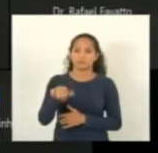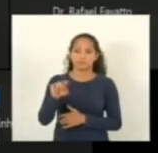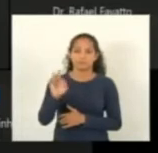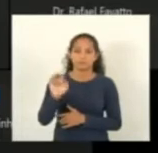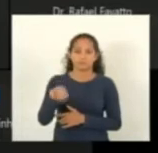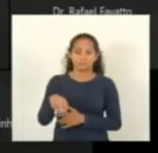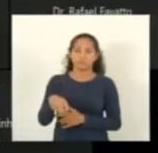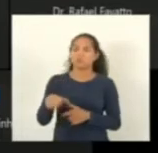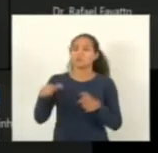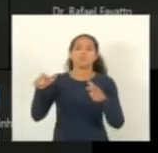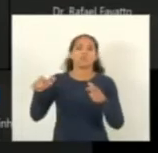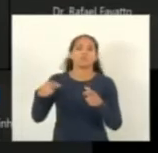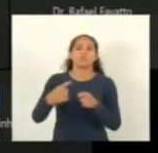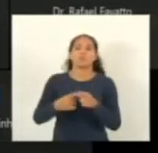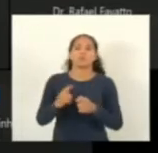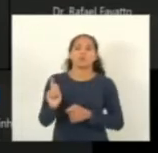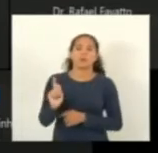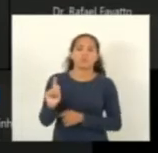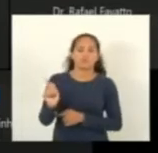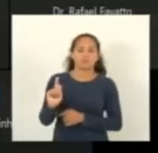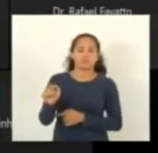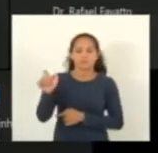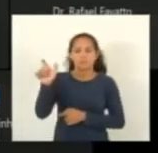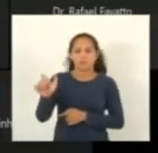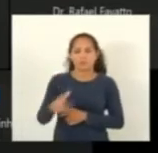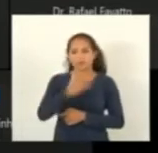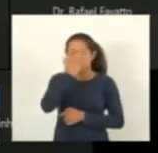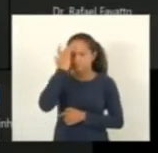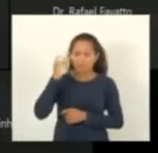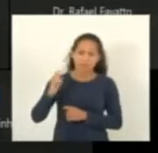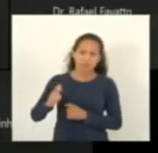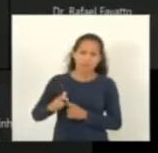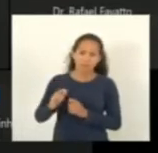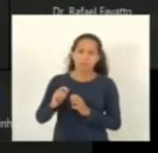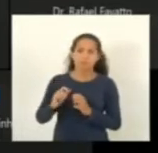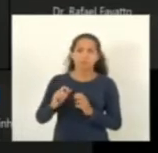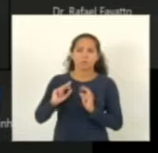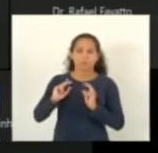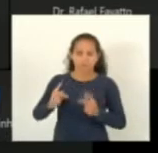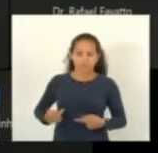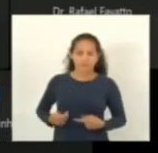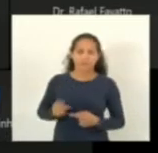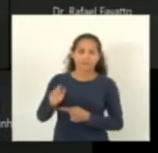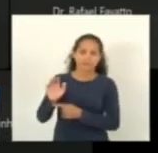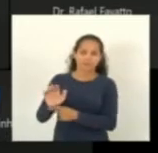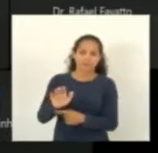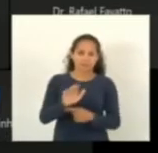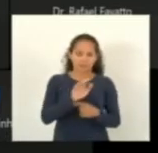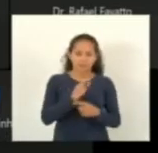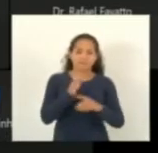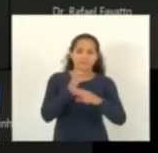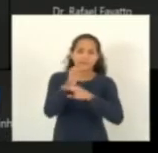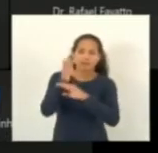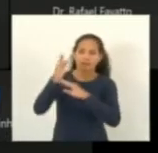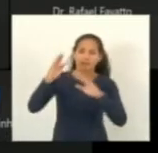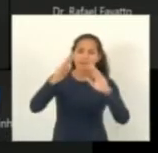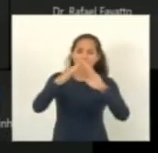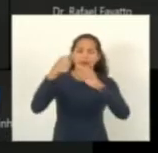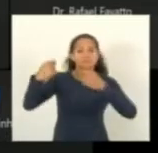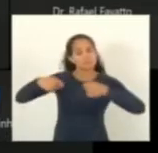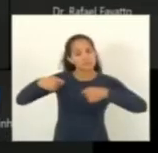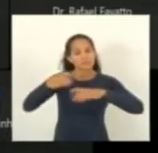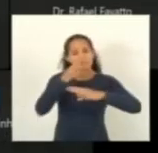hoje está muito triste doutor Hélio médico muito humanitário daqueles inclusive que atendia na porta da casa quando